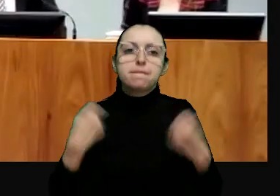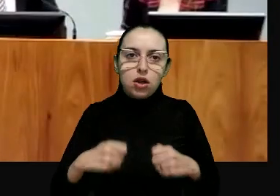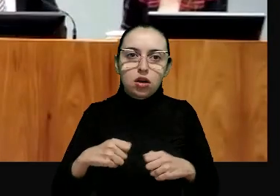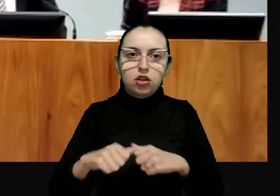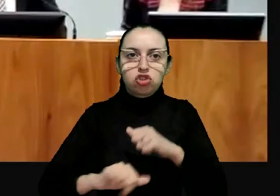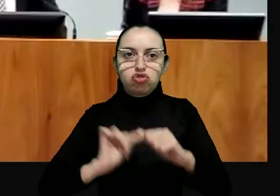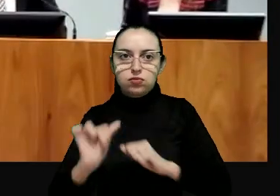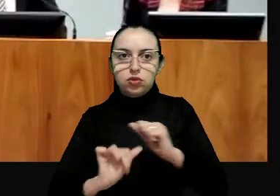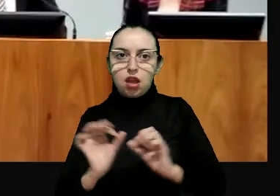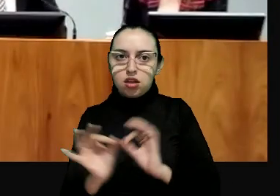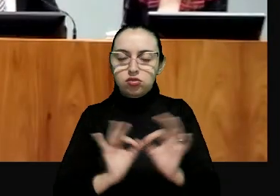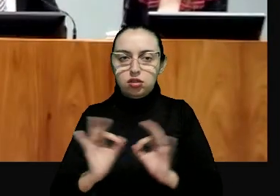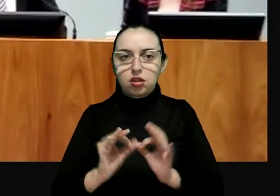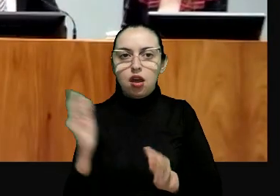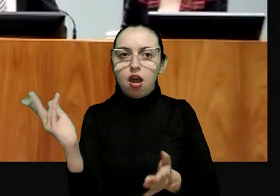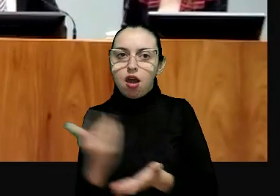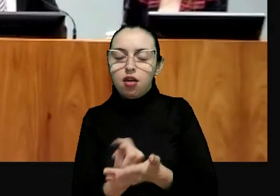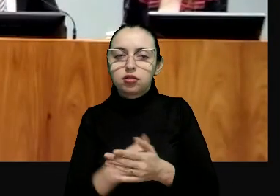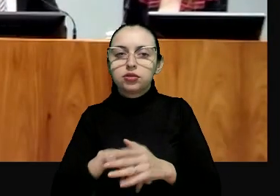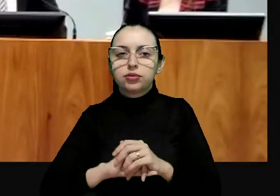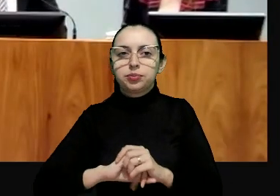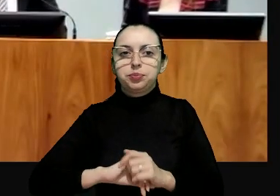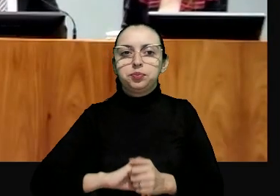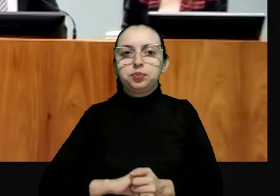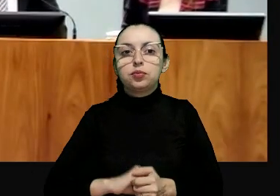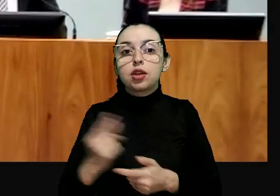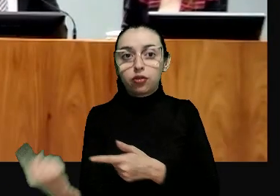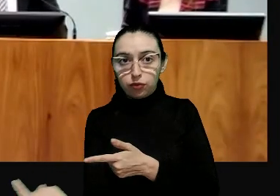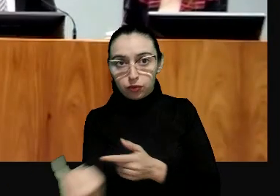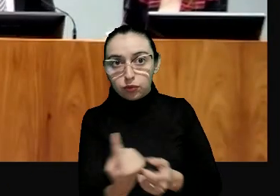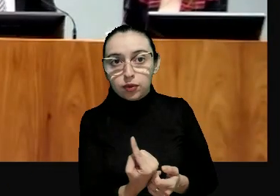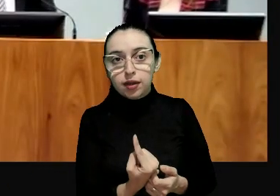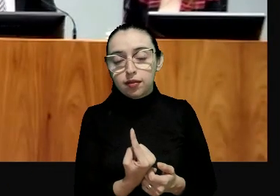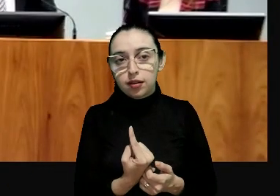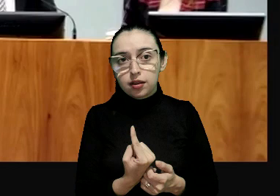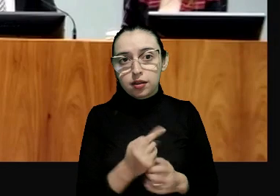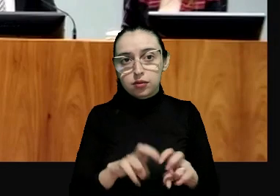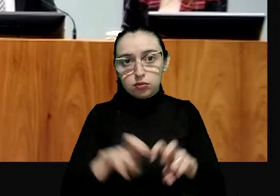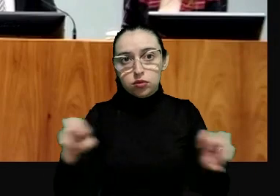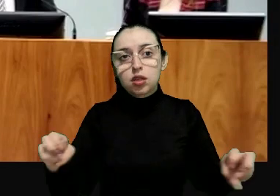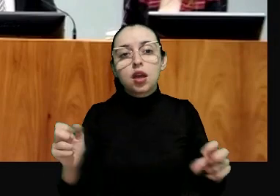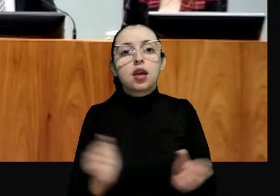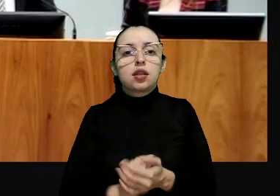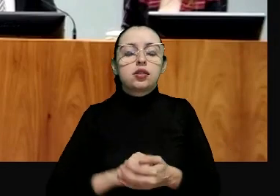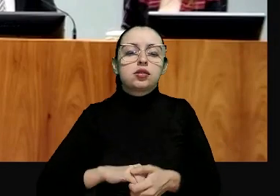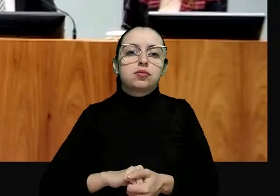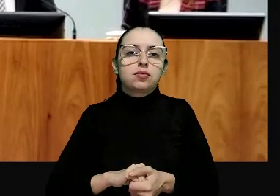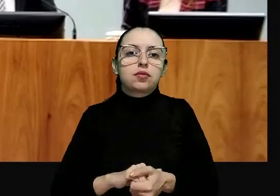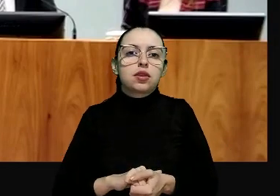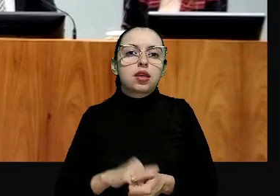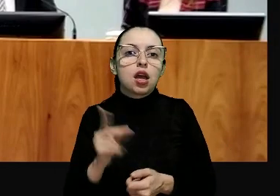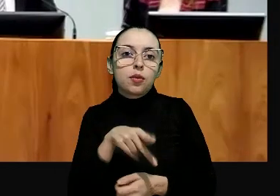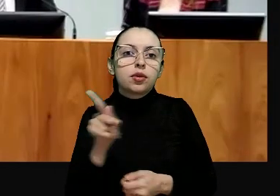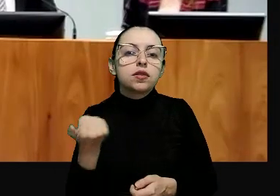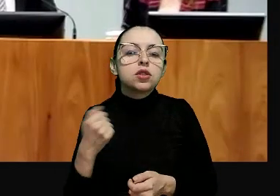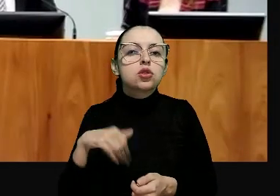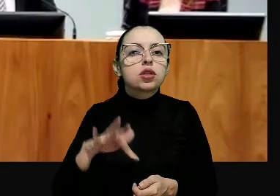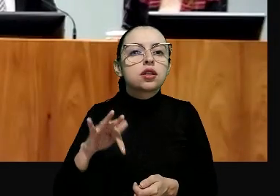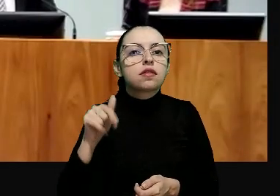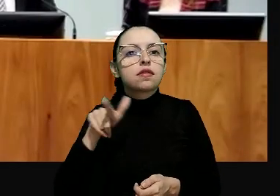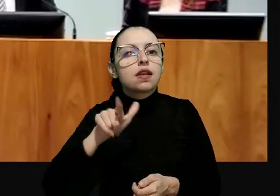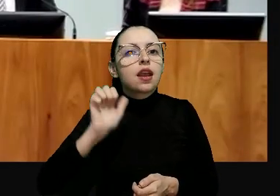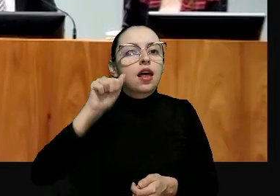a sua agenda e vir até este tribunal a professora Flávia